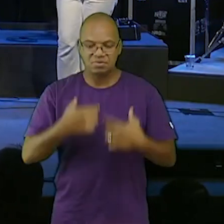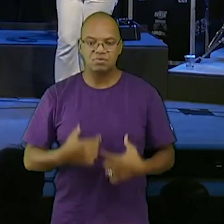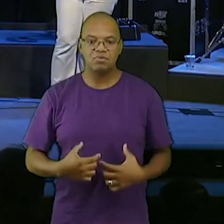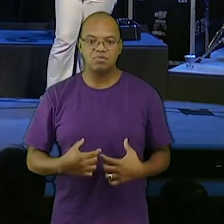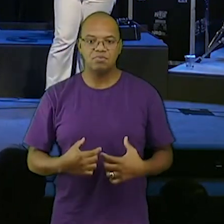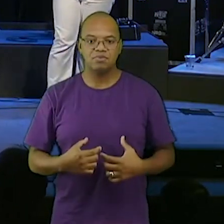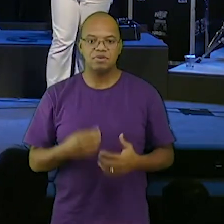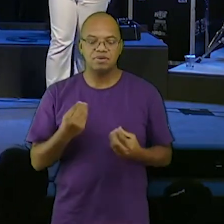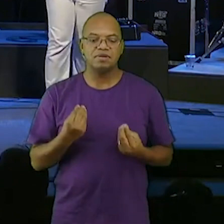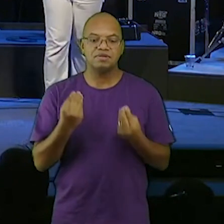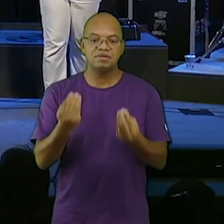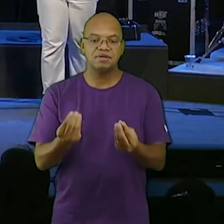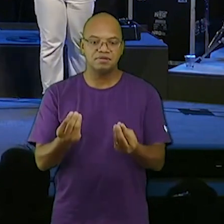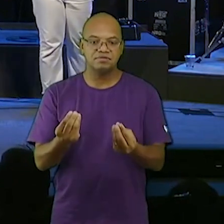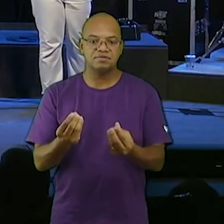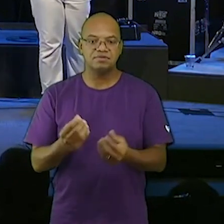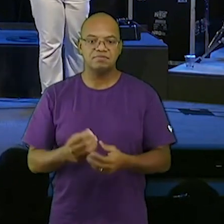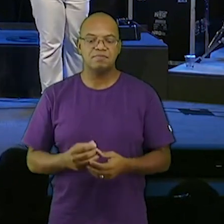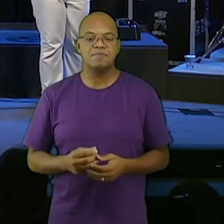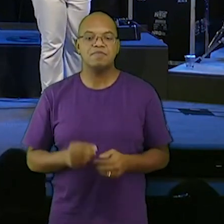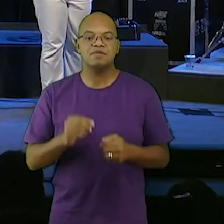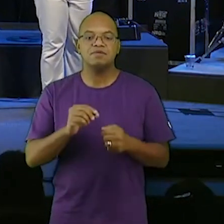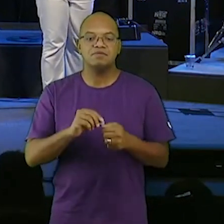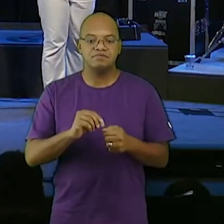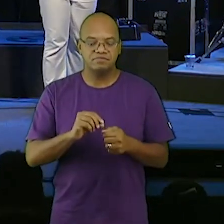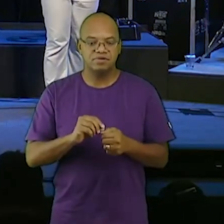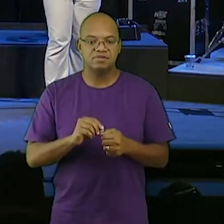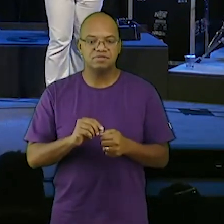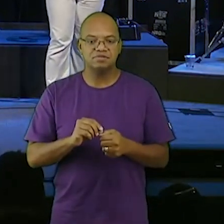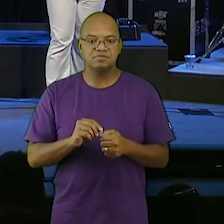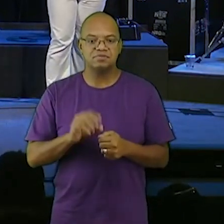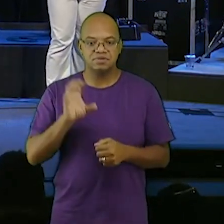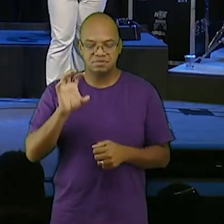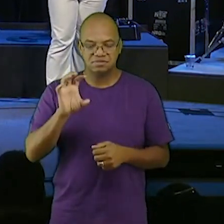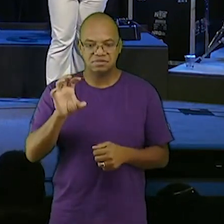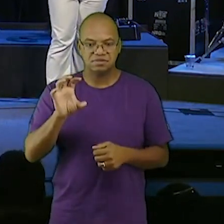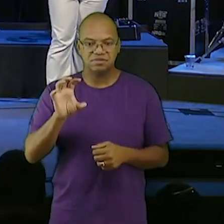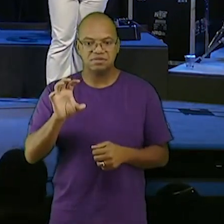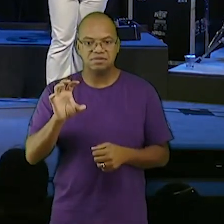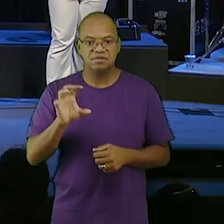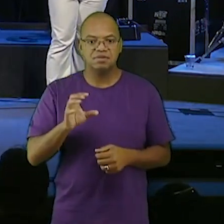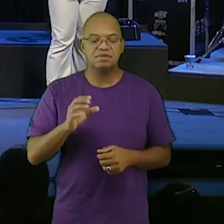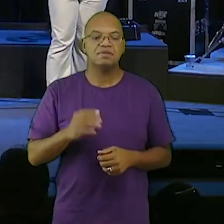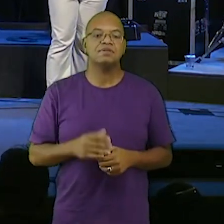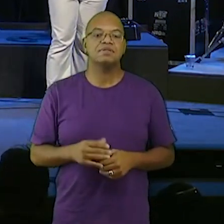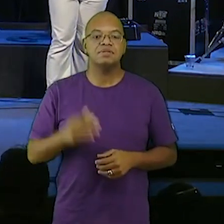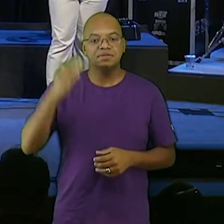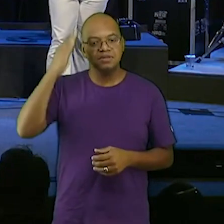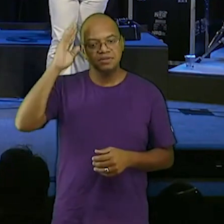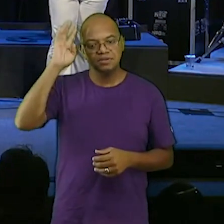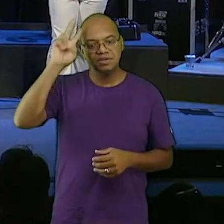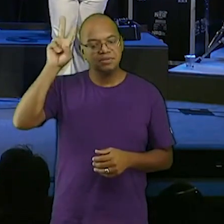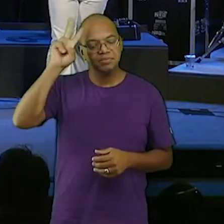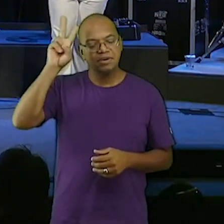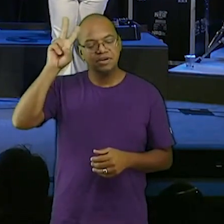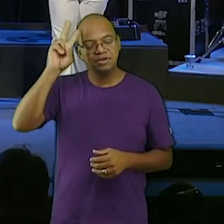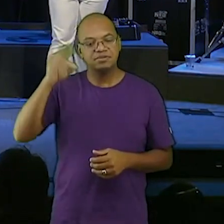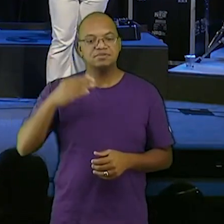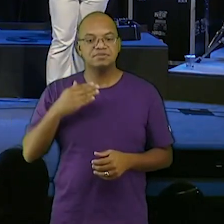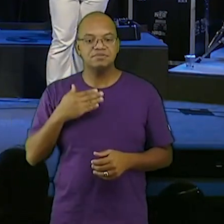vocês façam isso todas as vezes que o comentem em memória de mim a não pode esquecer o que a está fazendo aqui